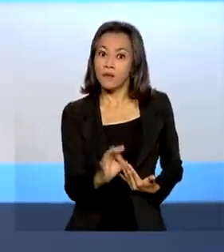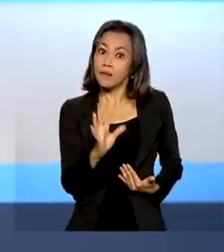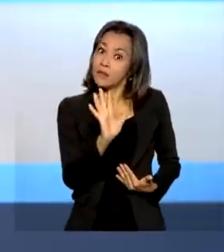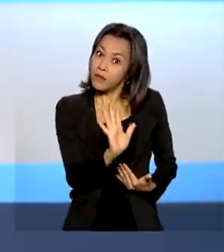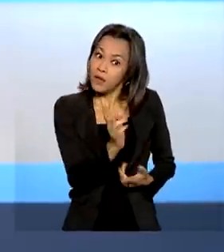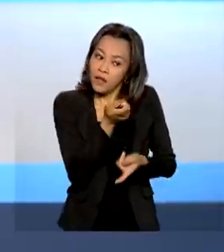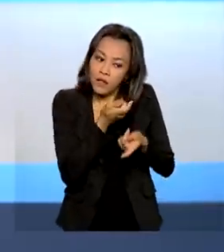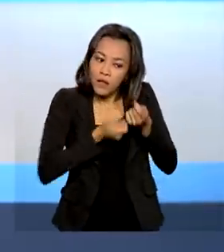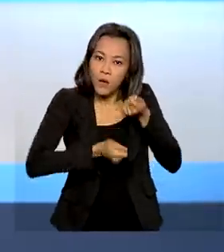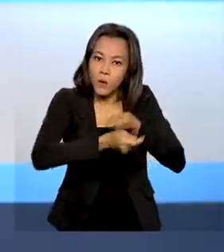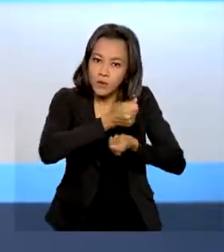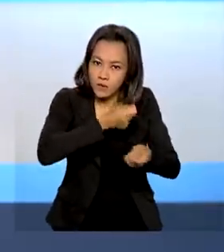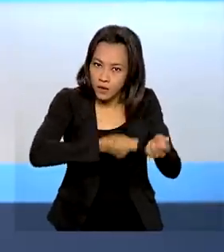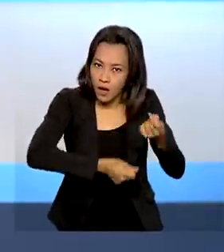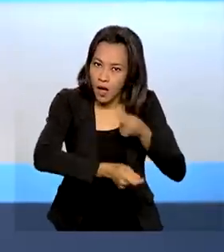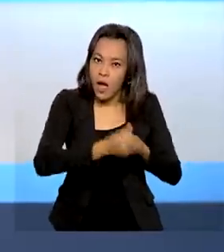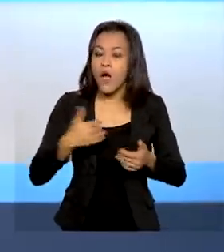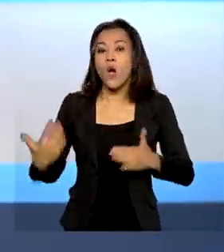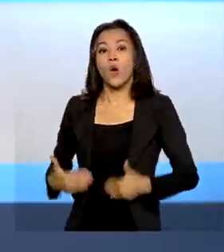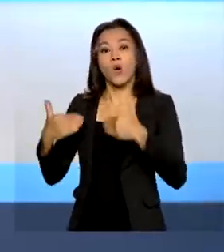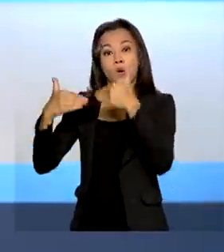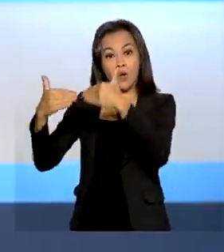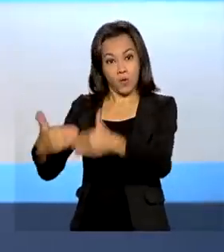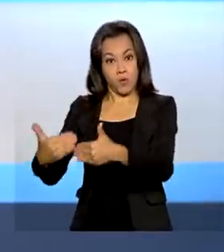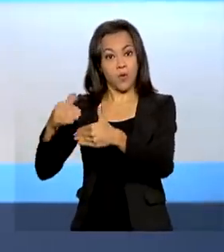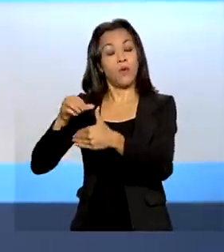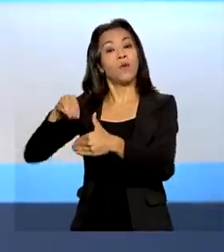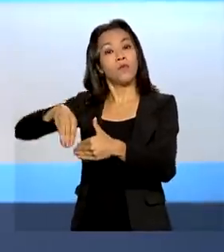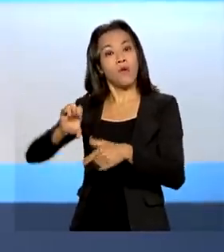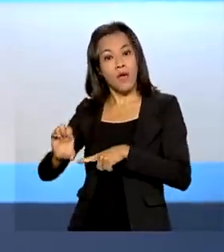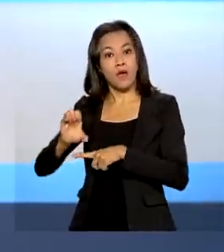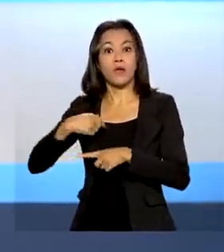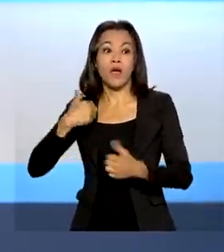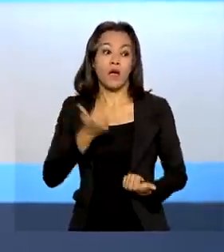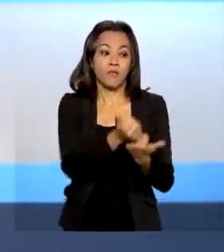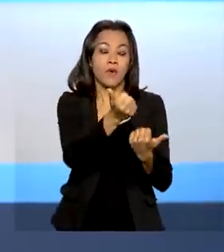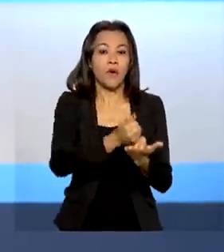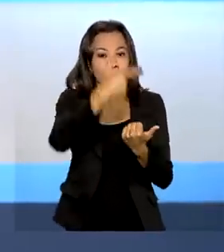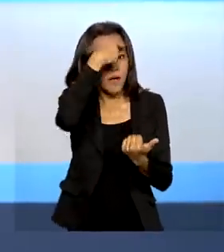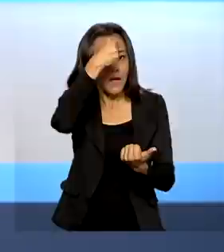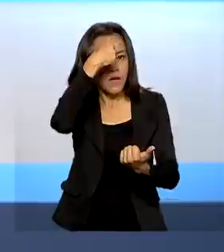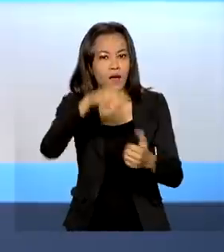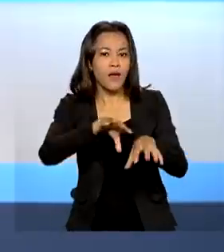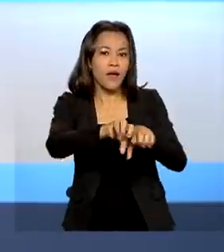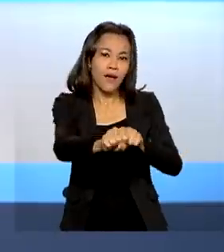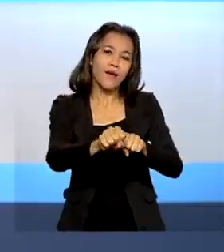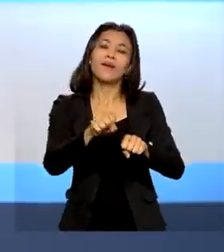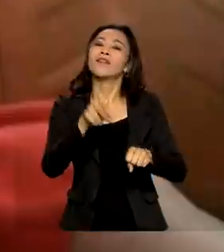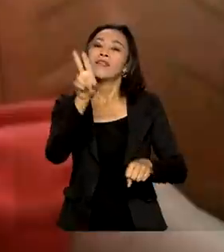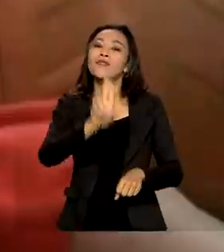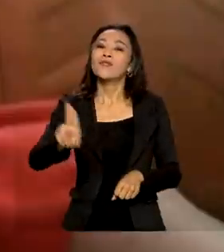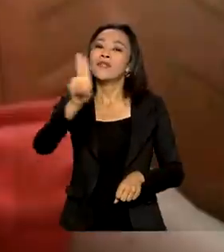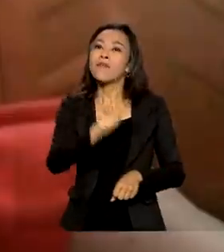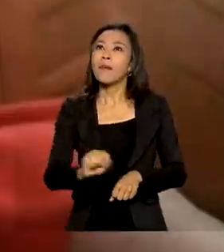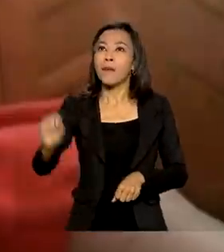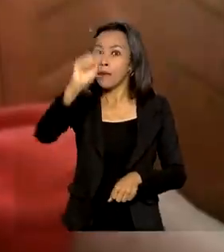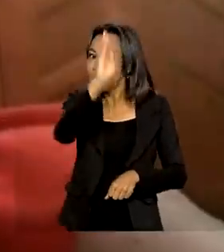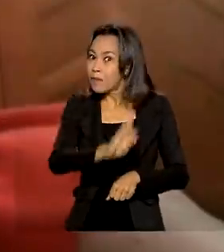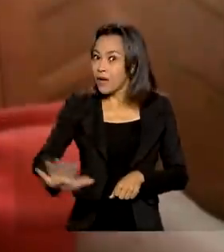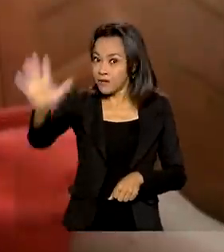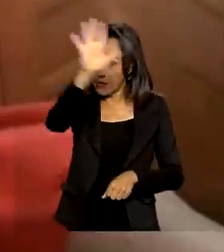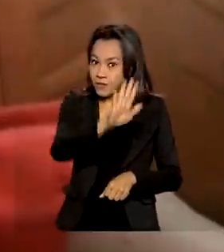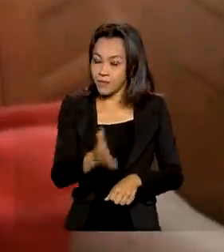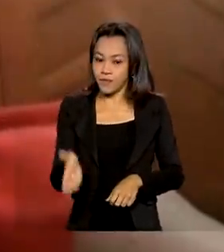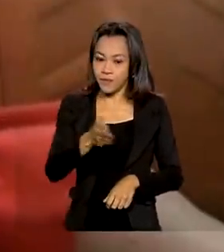devedor. O programa do Ministério da Educação financia a graduação na educação superior em todo o país. A